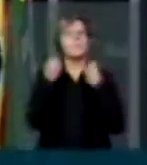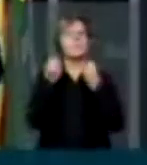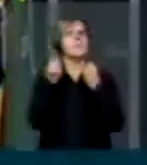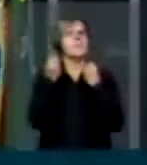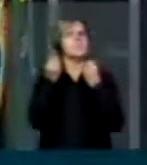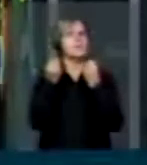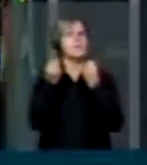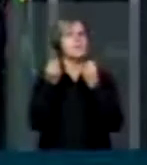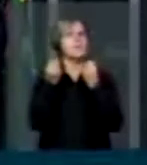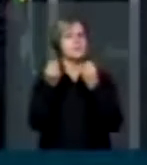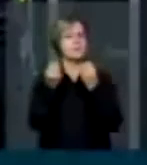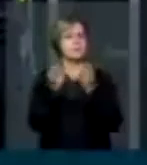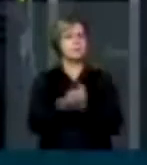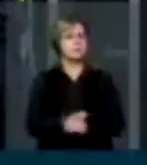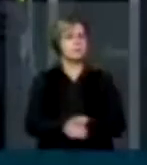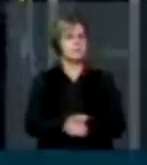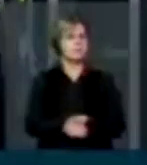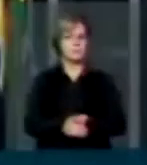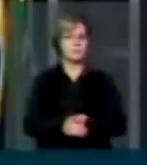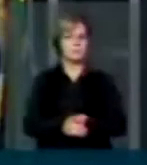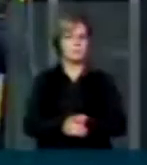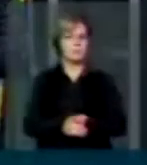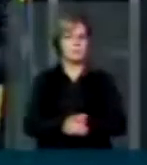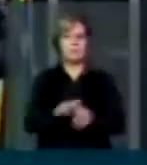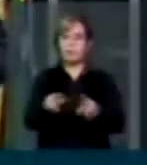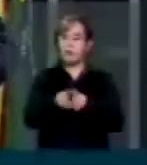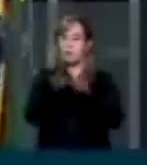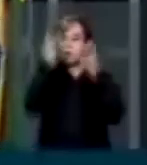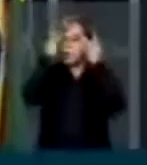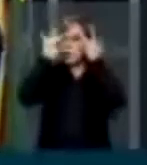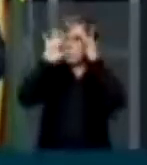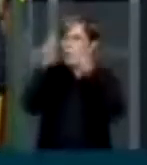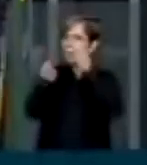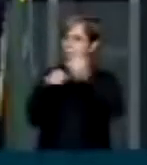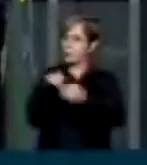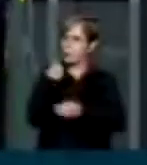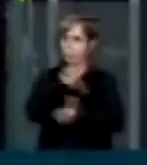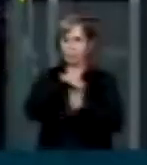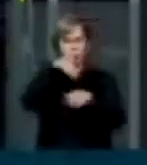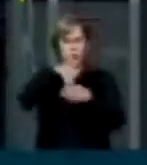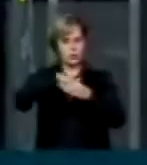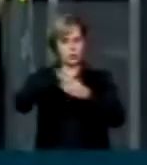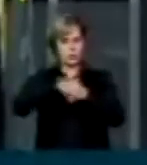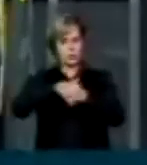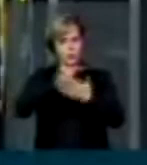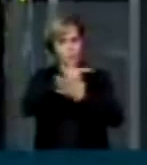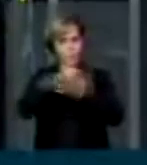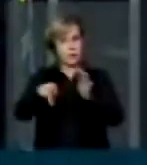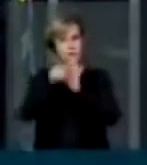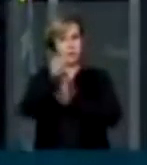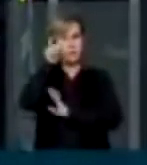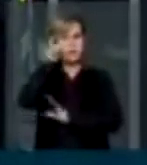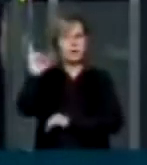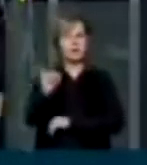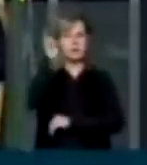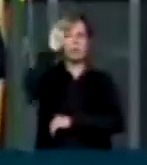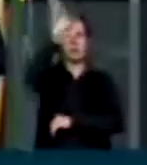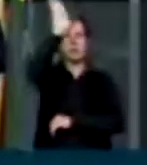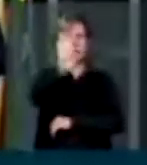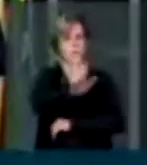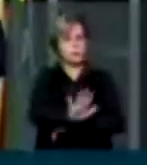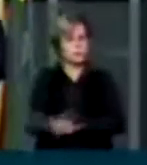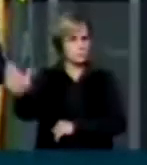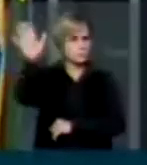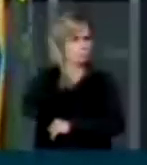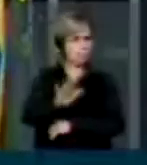do voto secreto. Sequer sabem como votamos em questões de realce nacional. E eu me pergunto, senhor